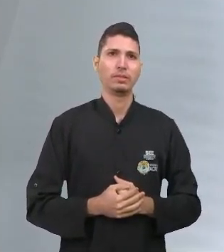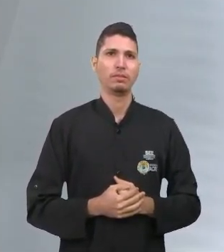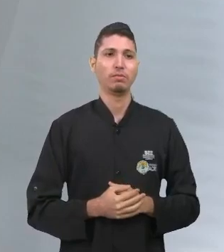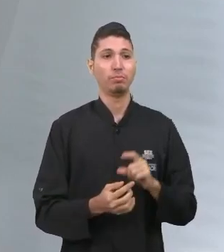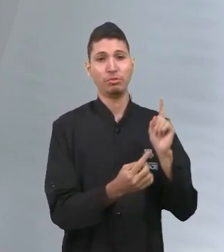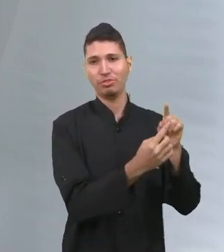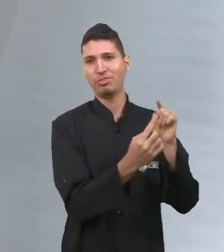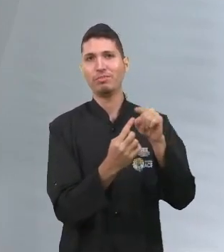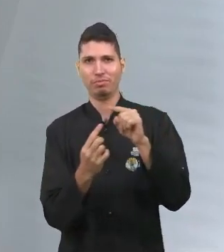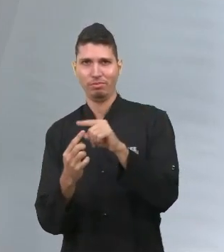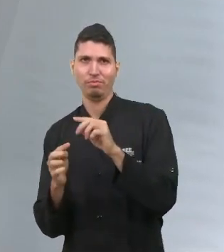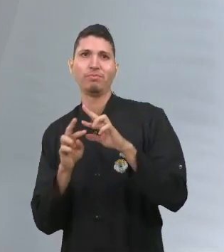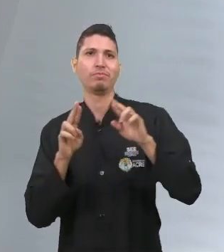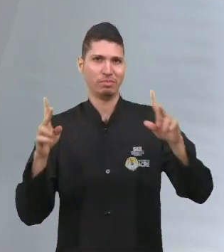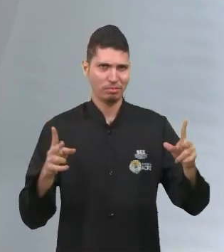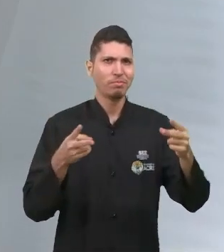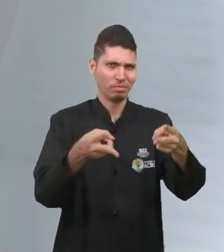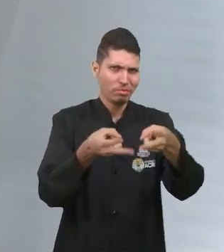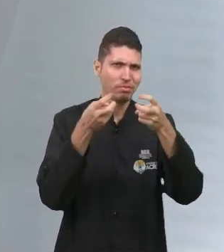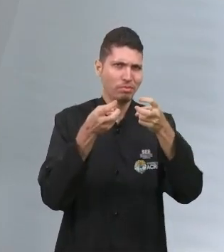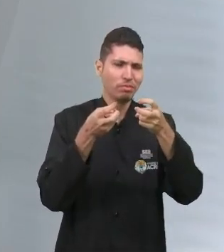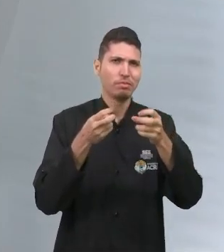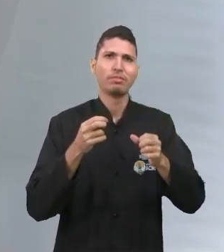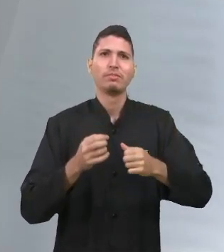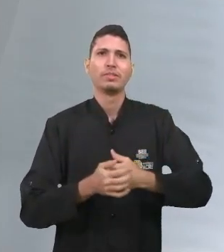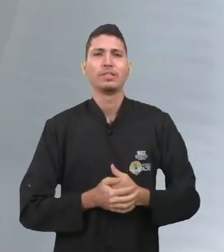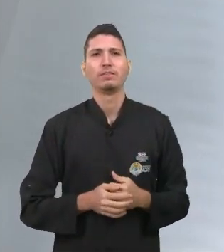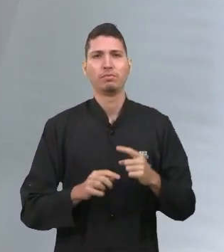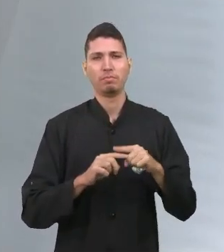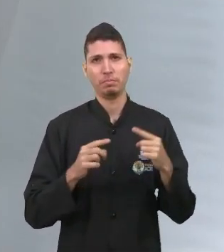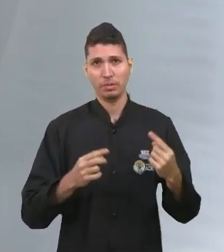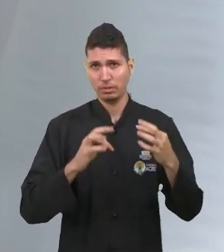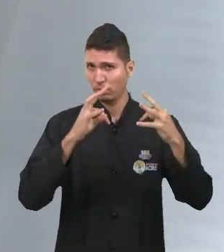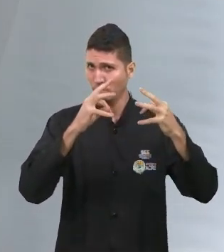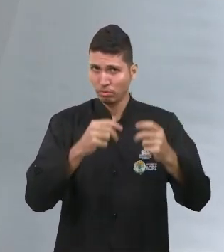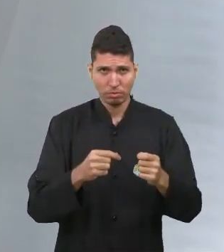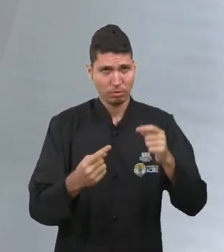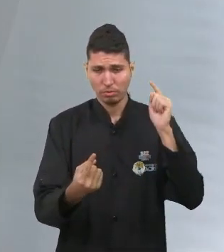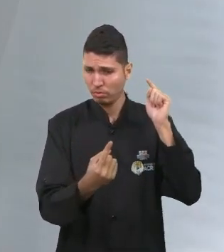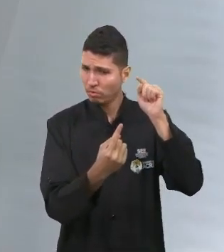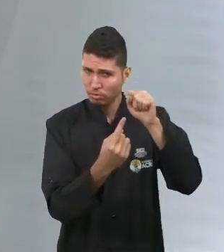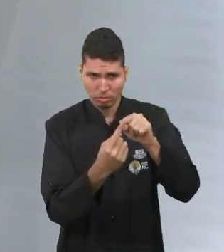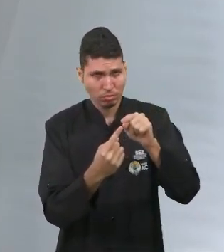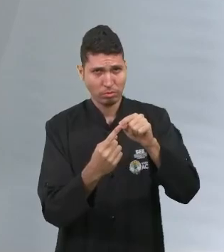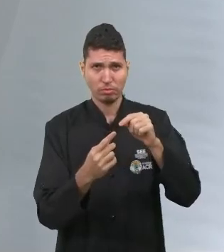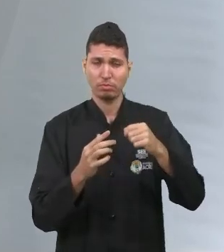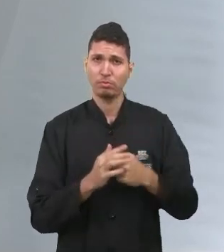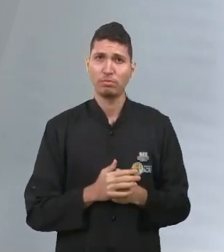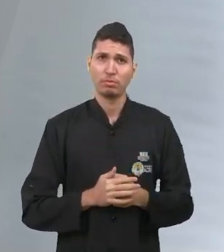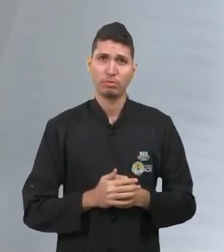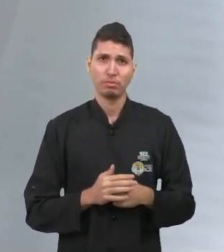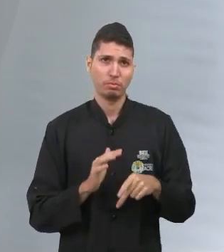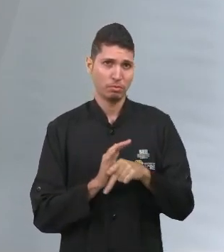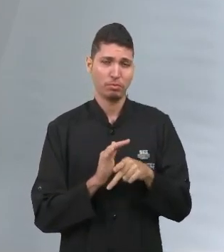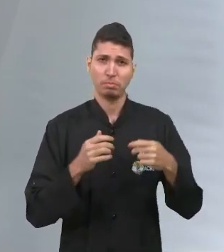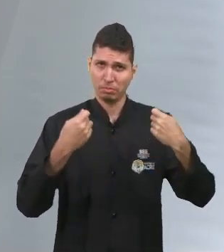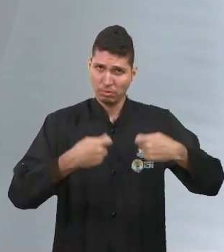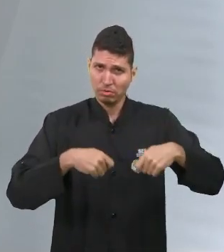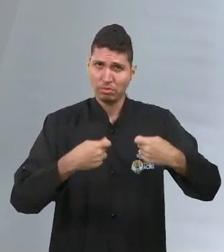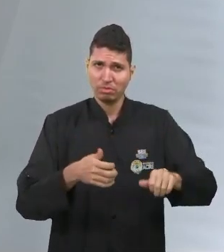diferentes, mudam de pessoa para pessoa. Mas todas as metas que vocês estabelecem, todos os projetos de vida, eles precisam de ação.